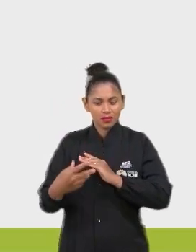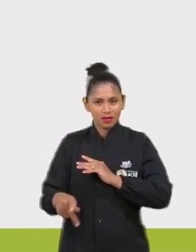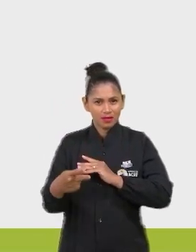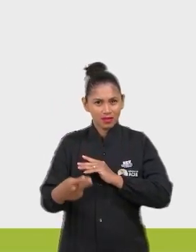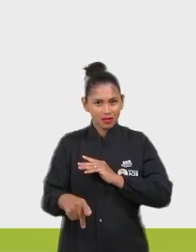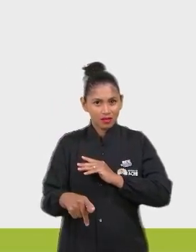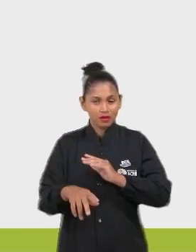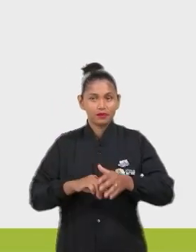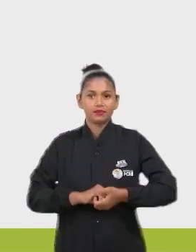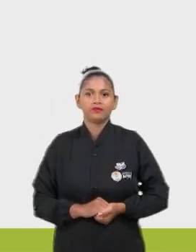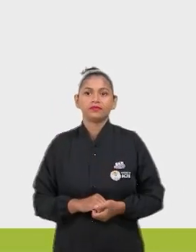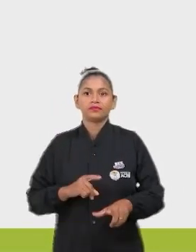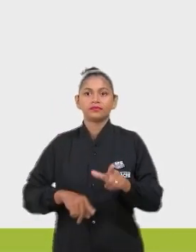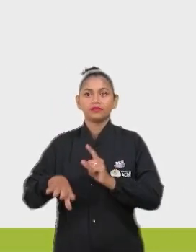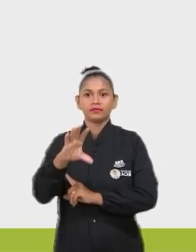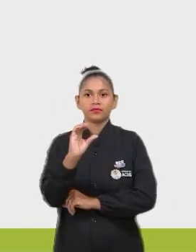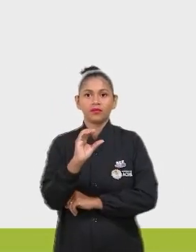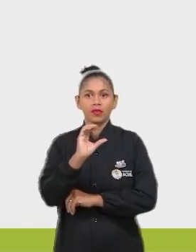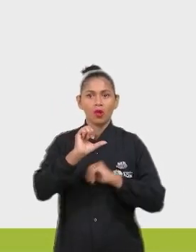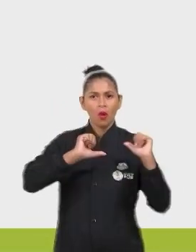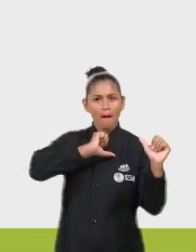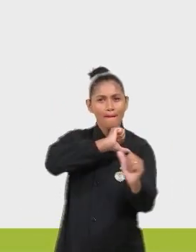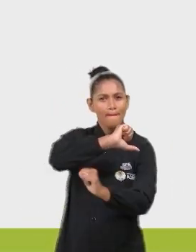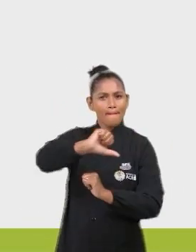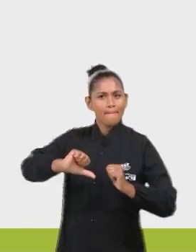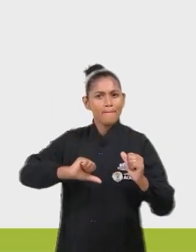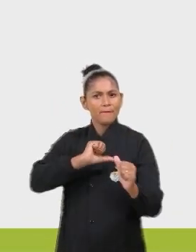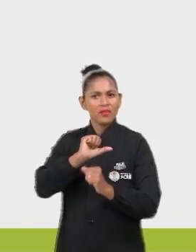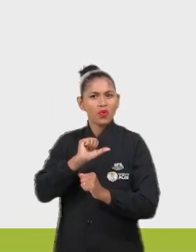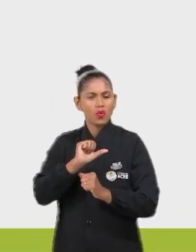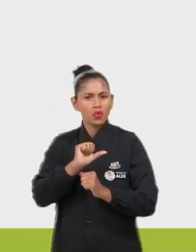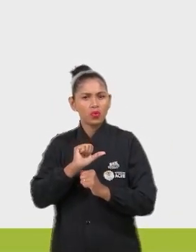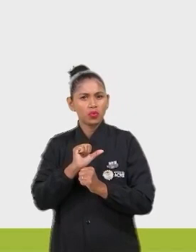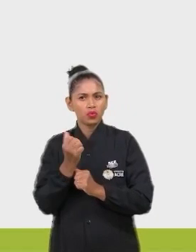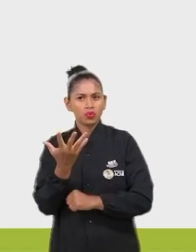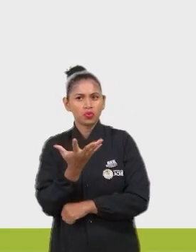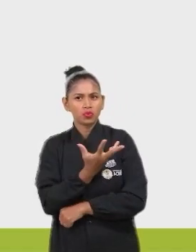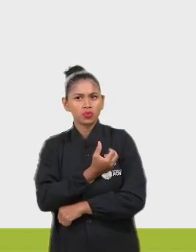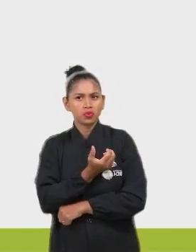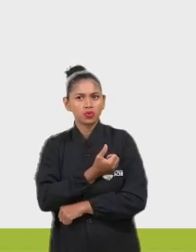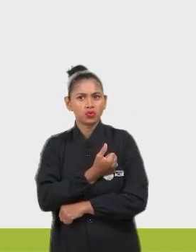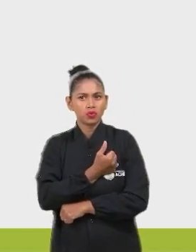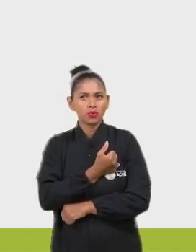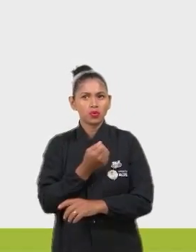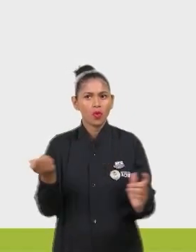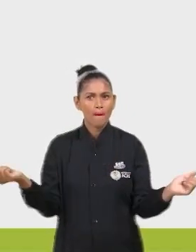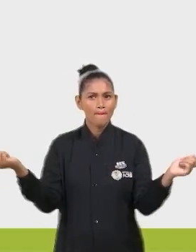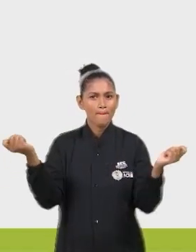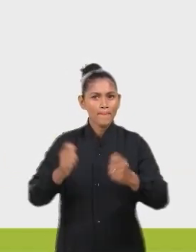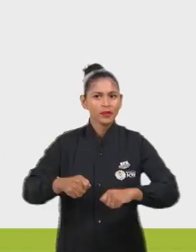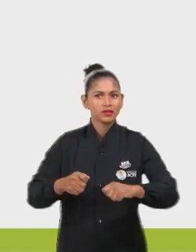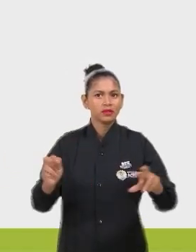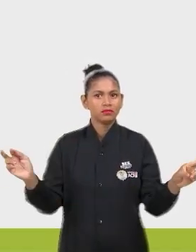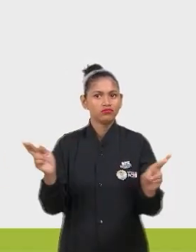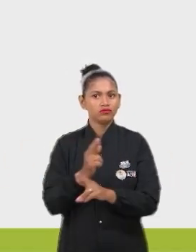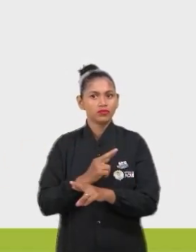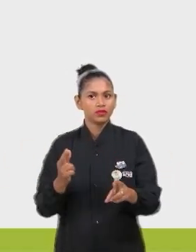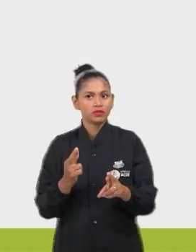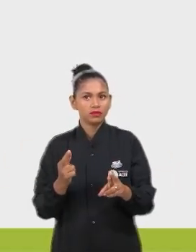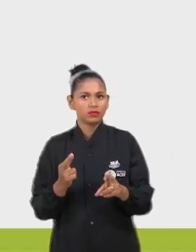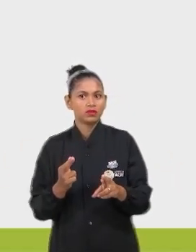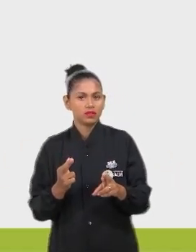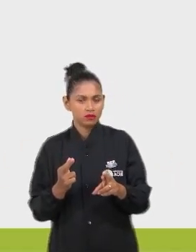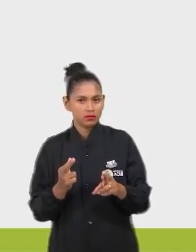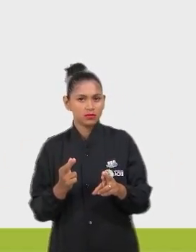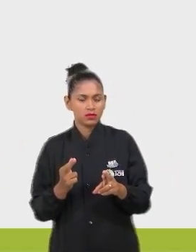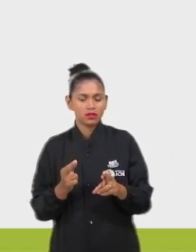Letra C. alteram os nichos ecológicos? Espera aí, o que é um nicho ecológico? É o que cada ser vivo faz lá onde ele